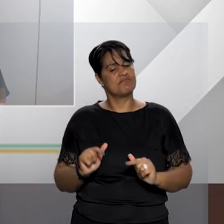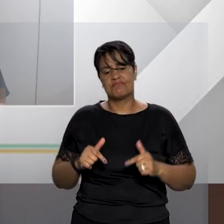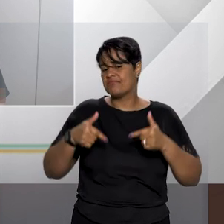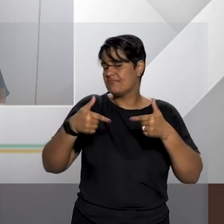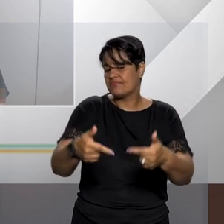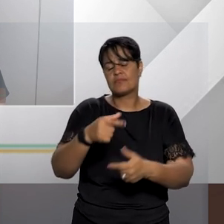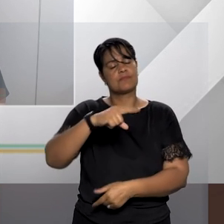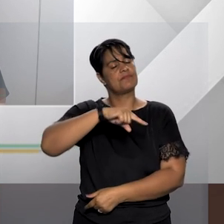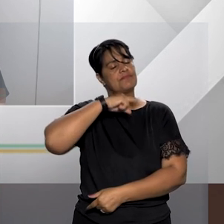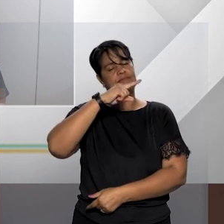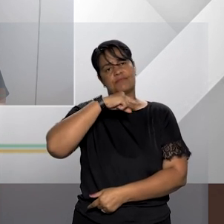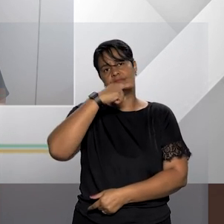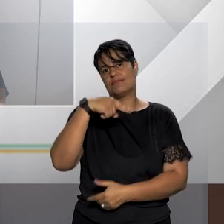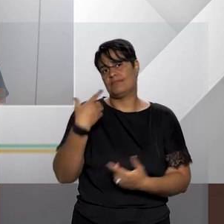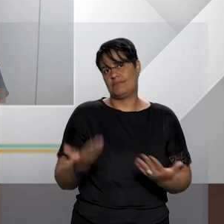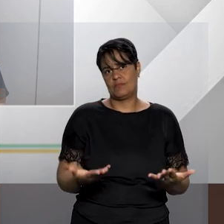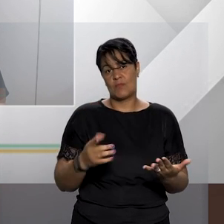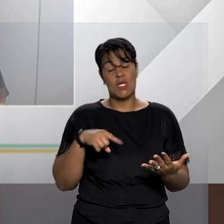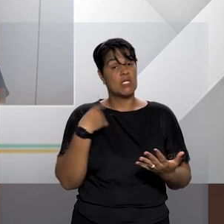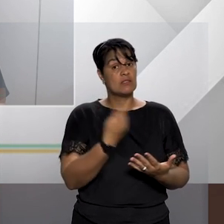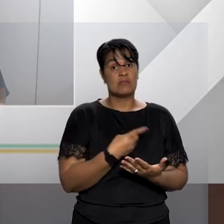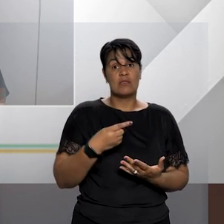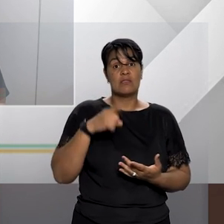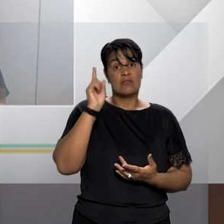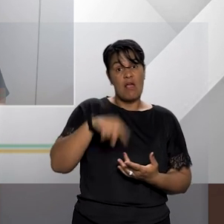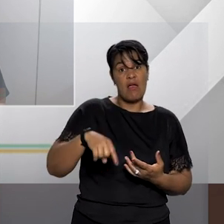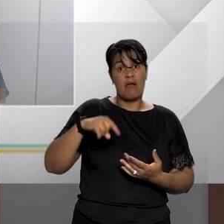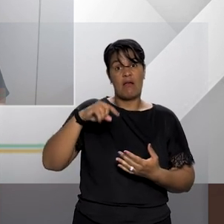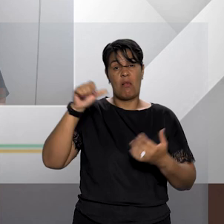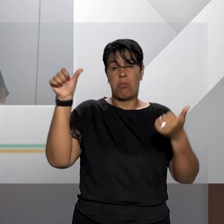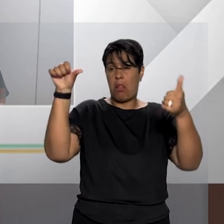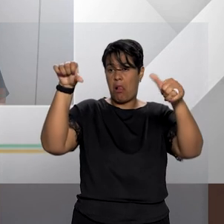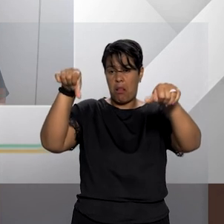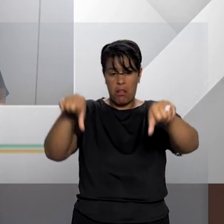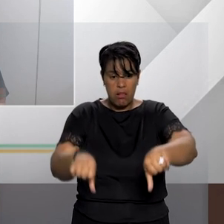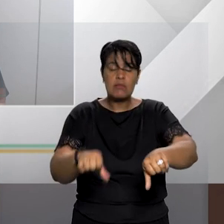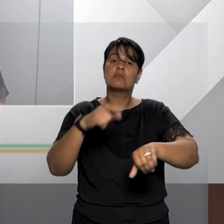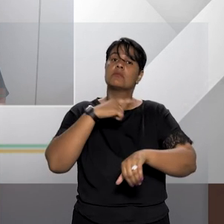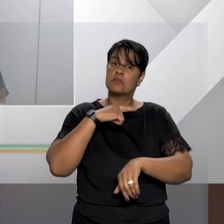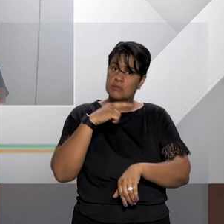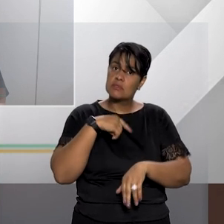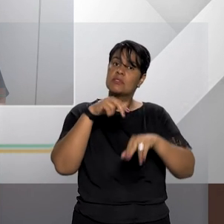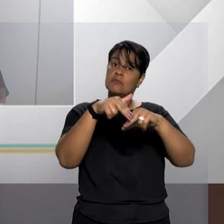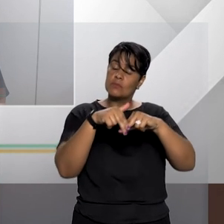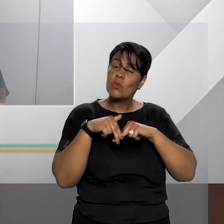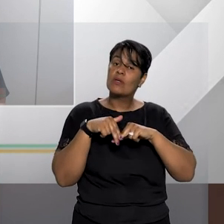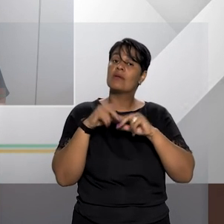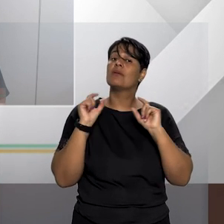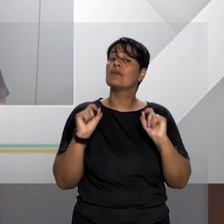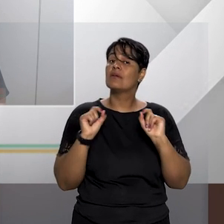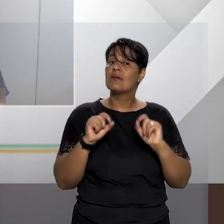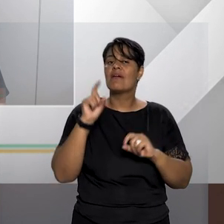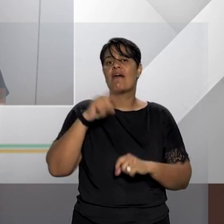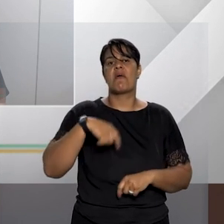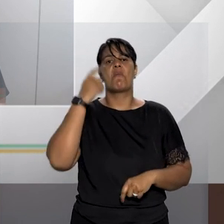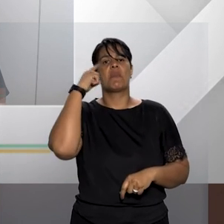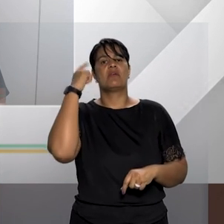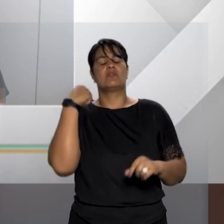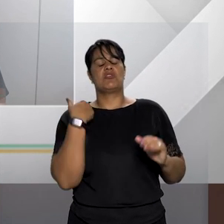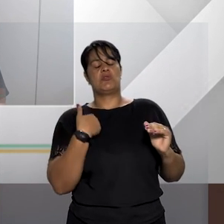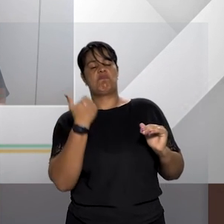civilização estamos nos destruindo e parte significativa dessa destruição vem pela ideia de hierarquização do próximo